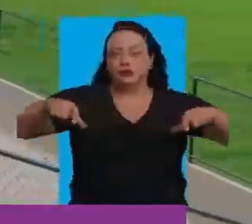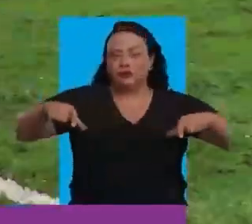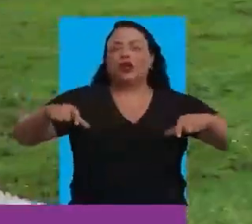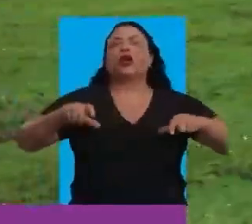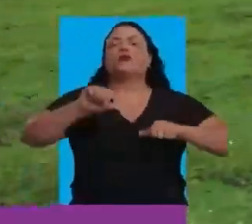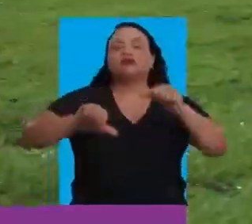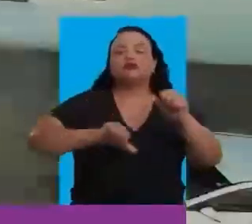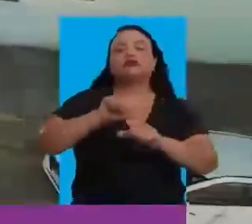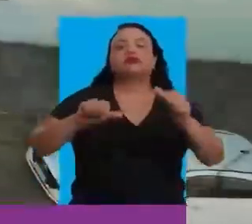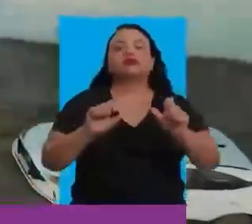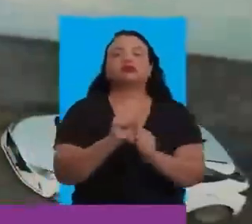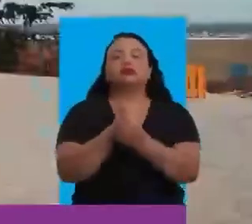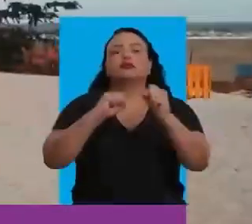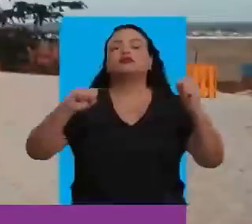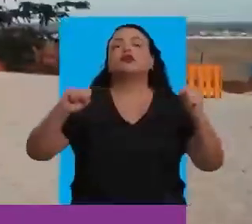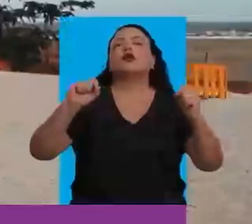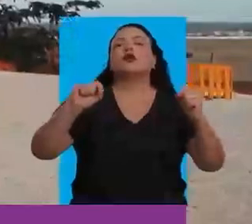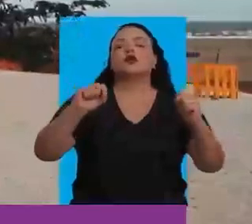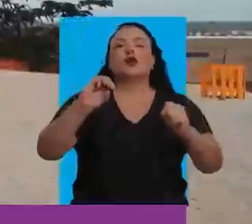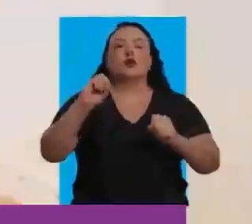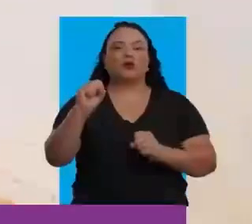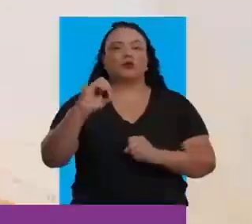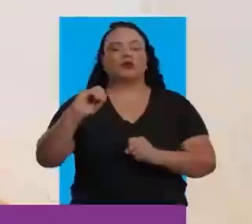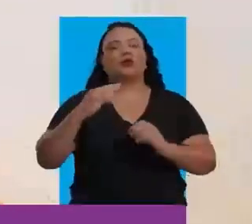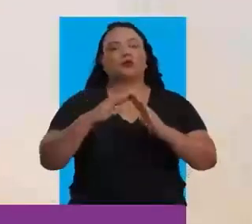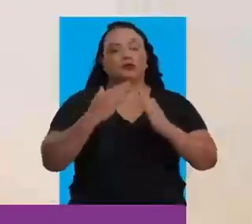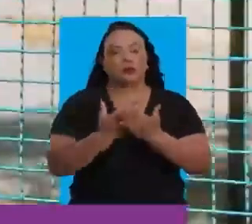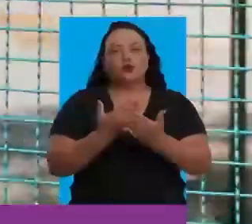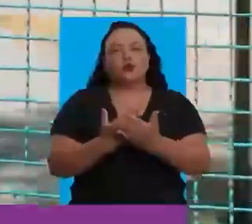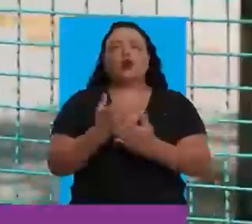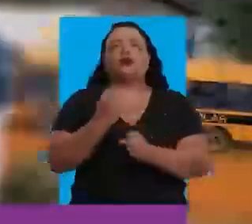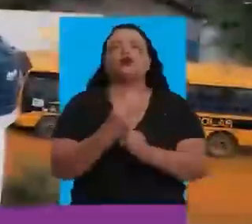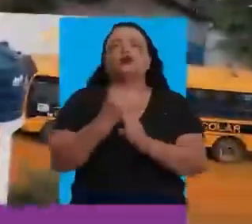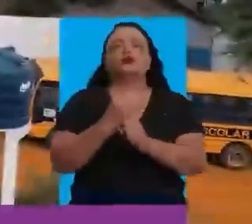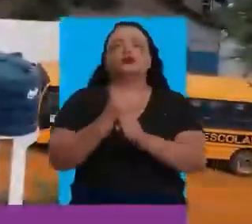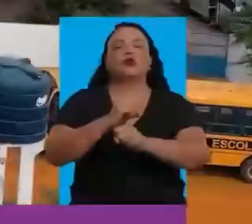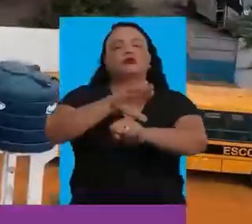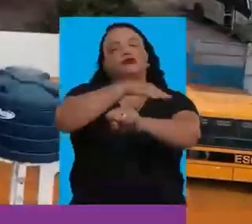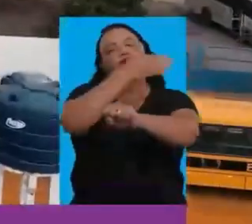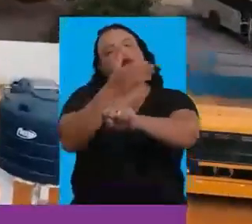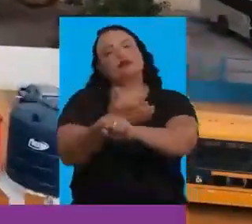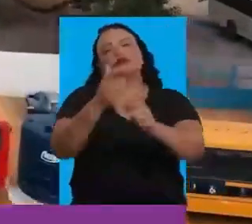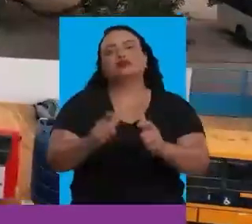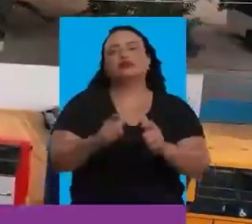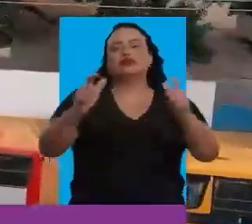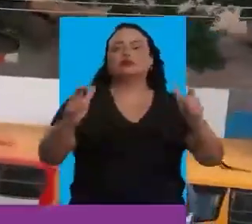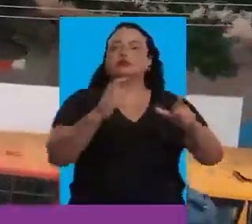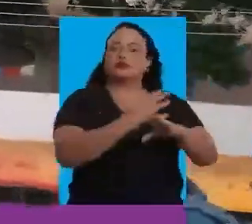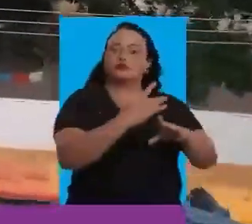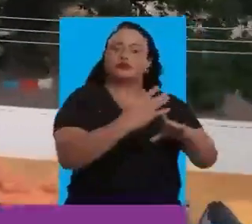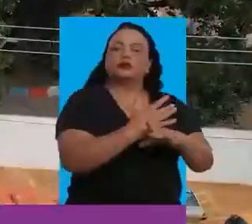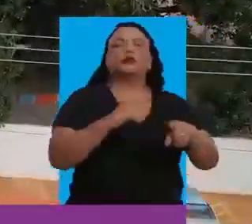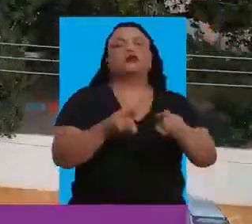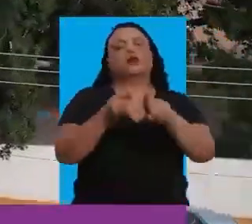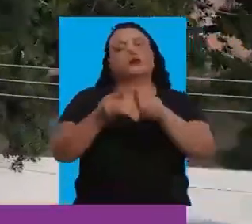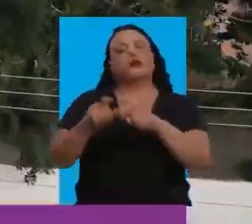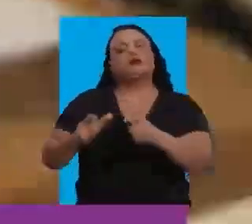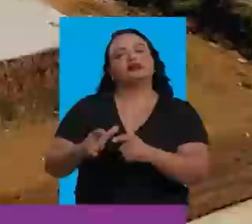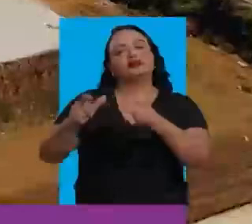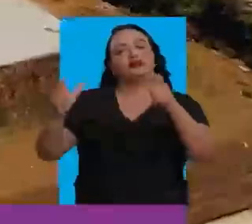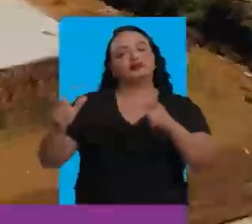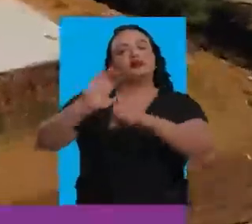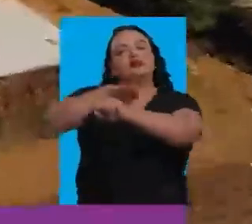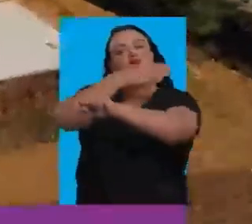a Vila Esportiva. Sheila reformou e ampliou mais de 80 escolas. Construiu a maior escola em tempo integral da zona rural.